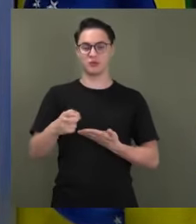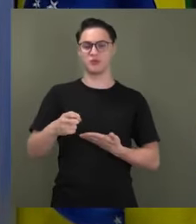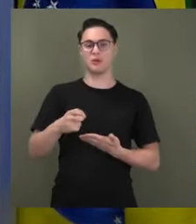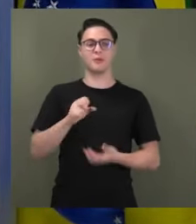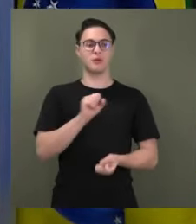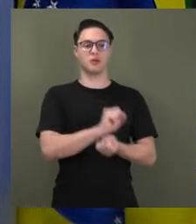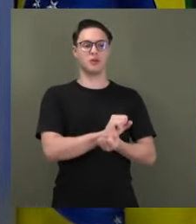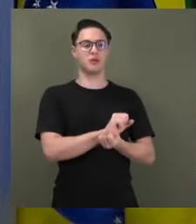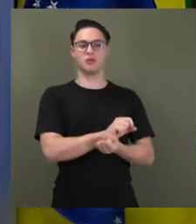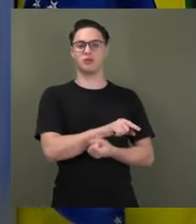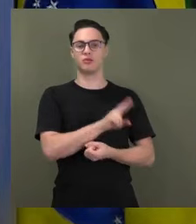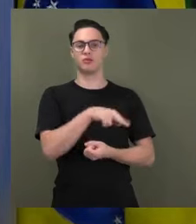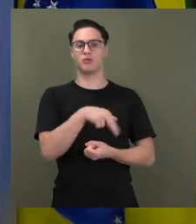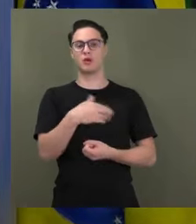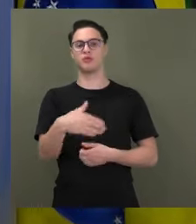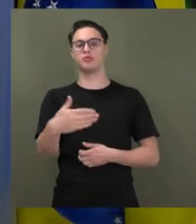presidente.